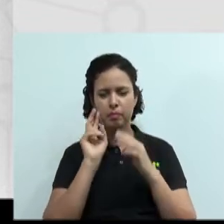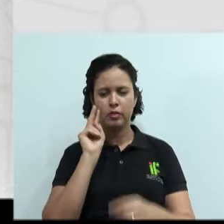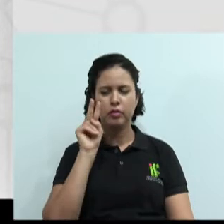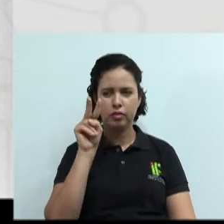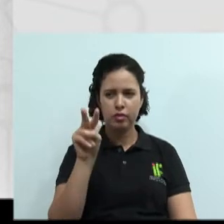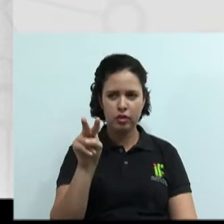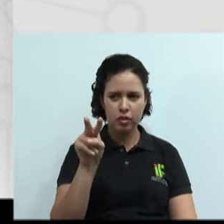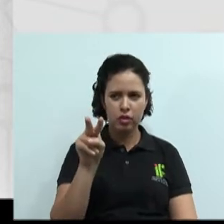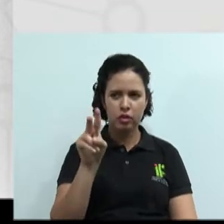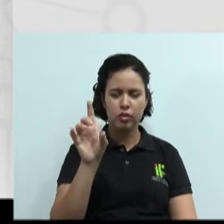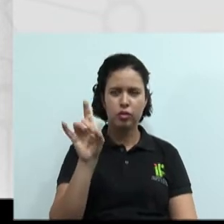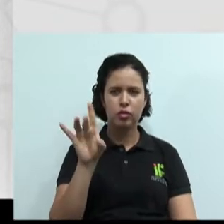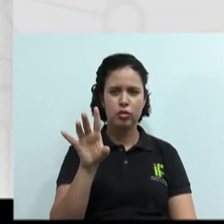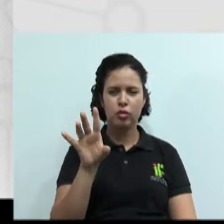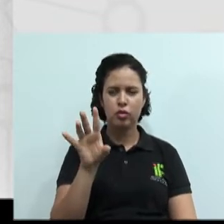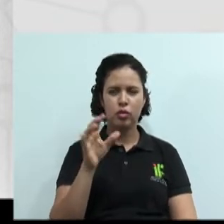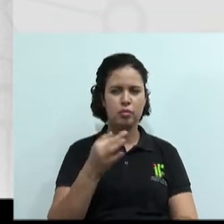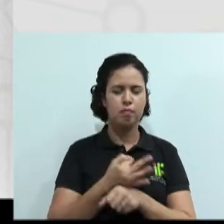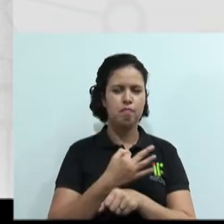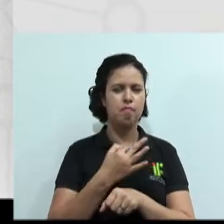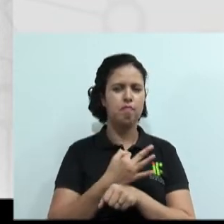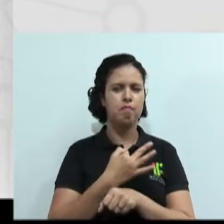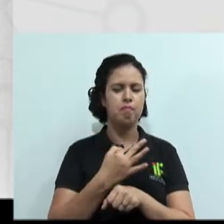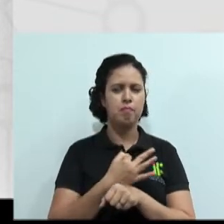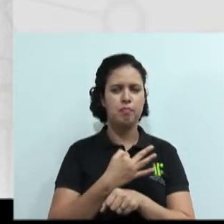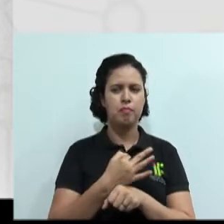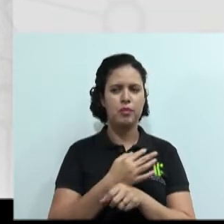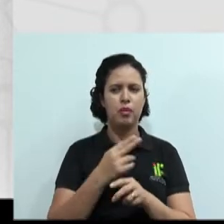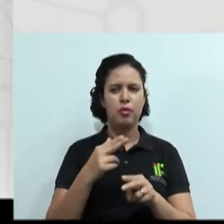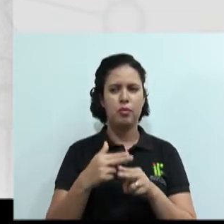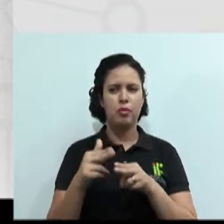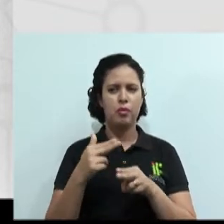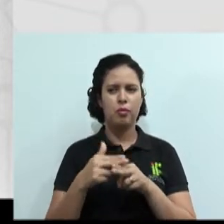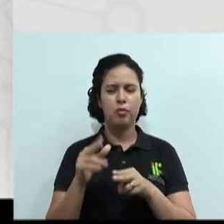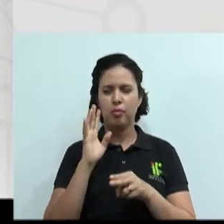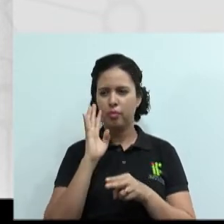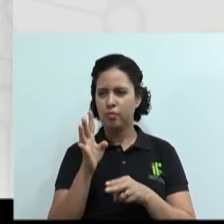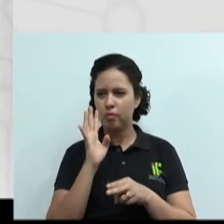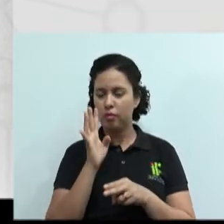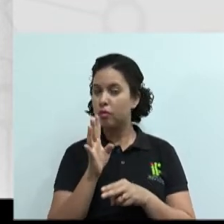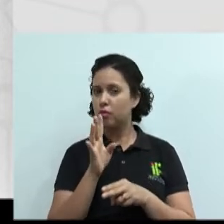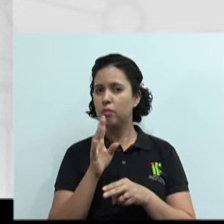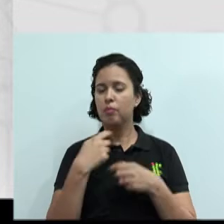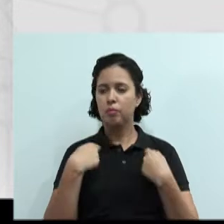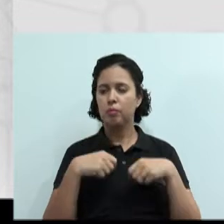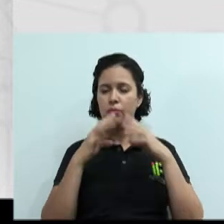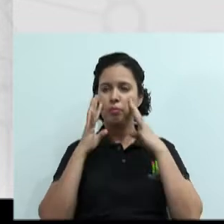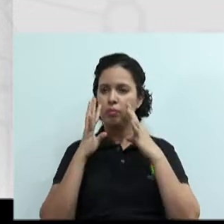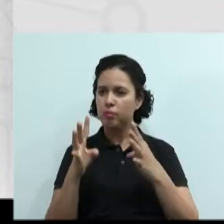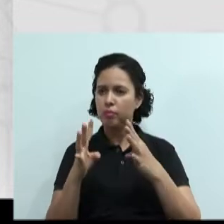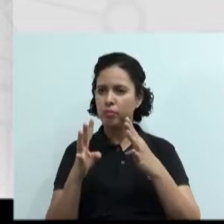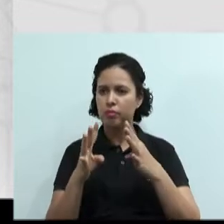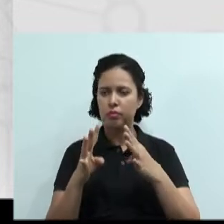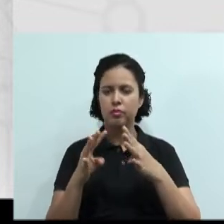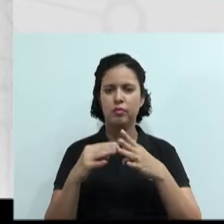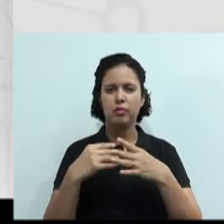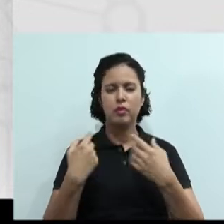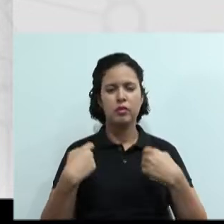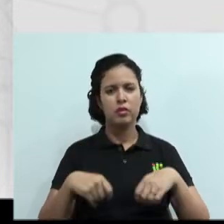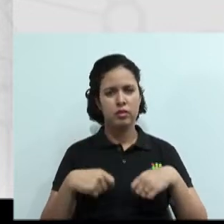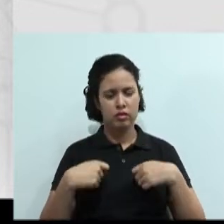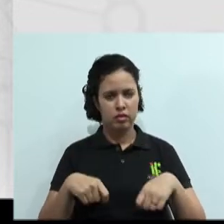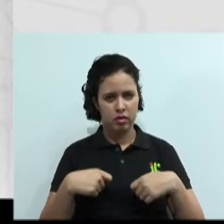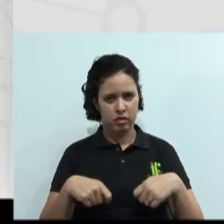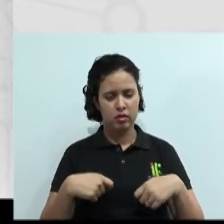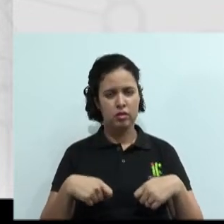basta apenas fingir que está ouvindo, você precisa concentrar na fala de quem está comunicando com você. Você deve evitar